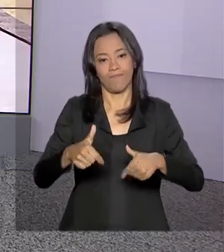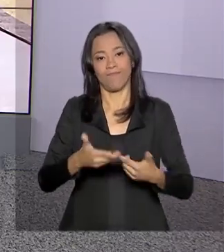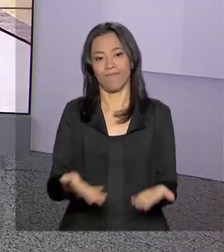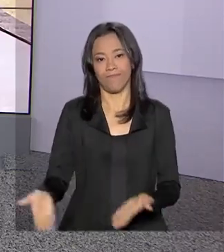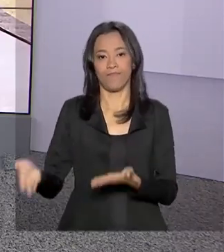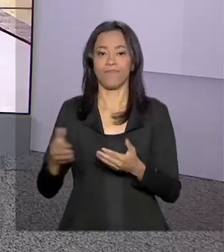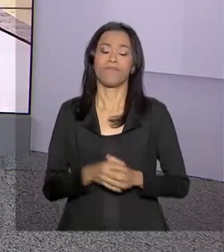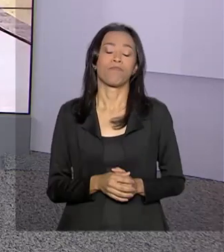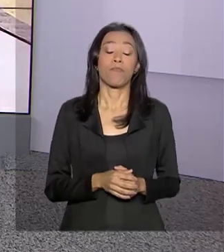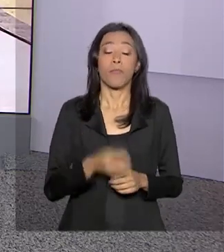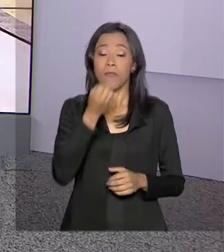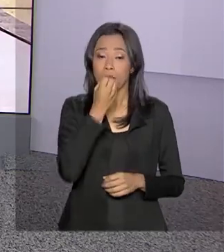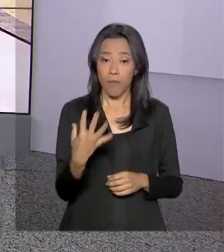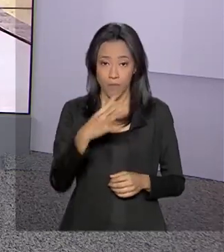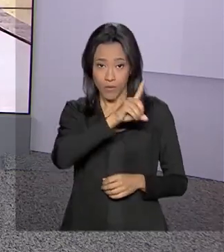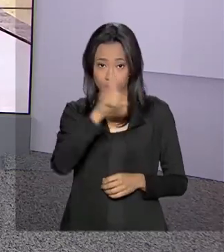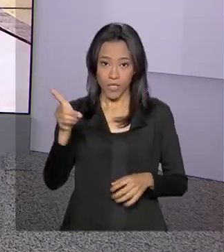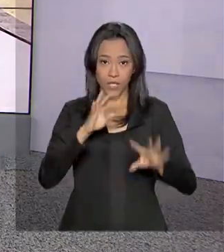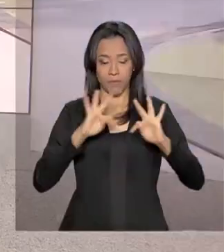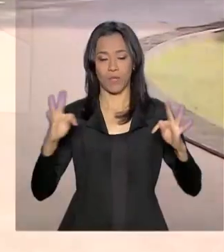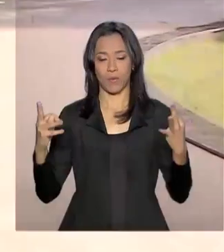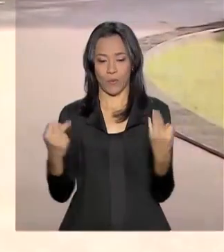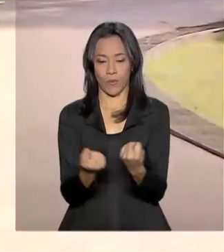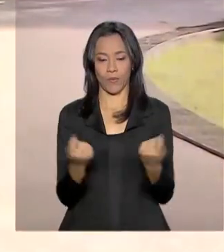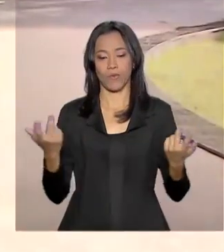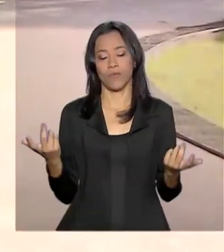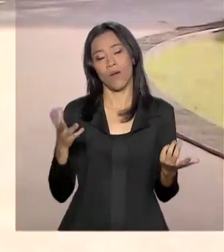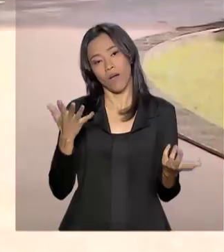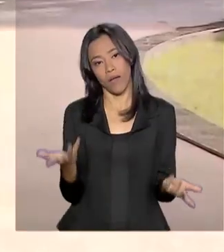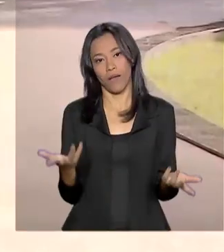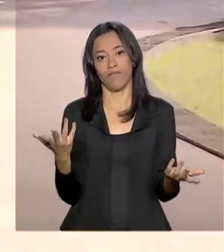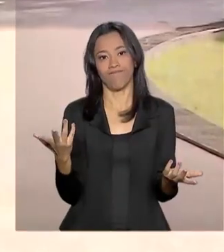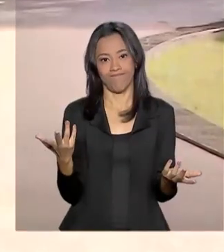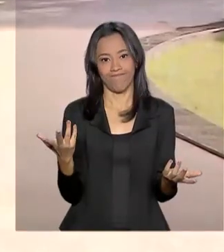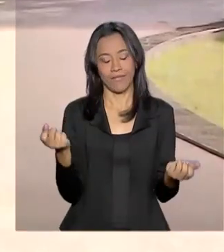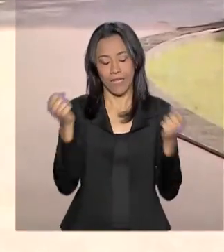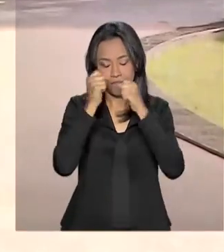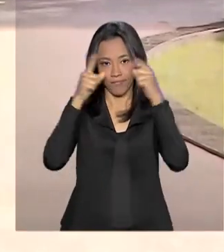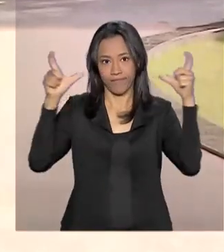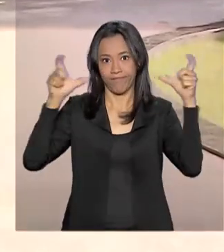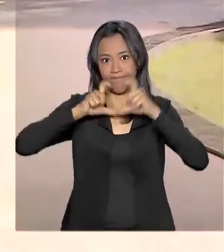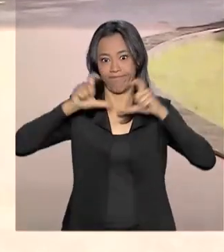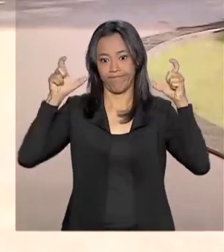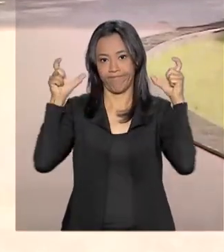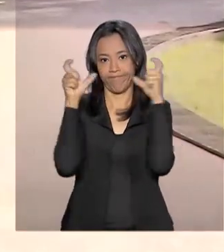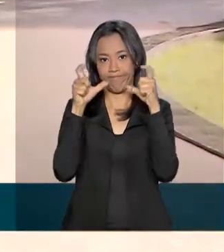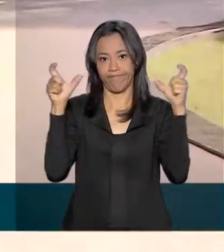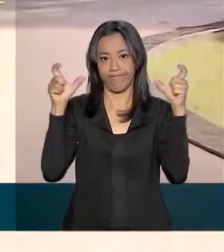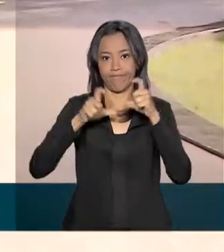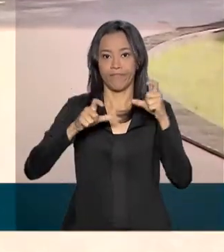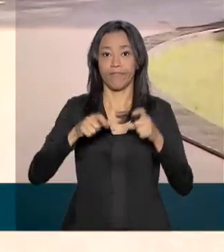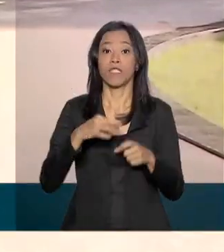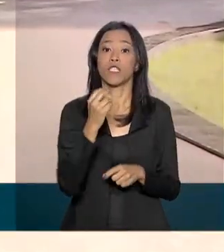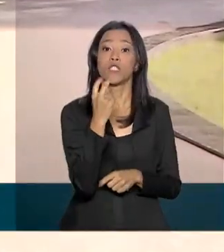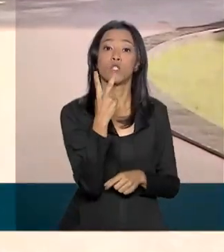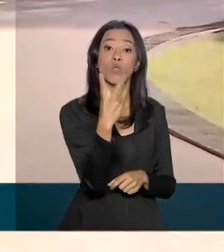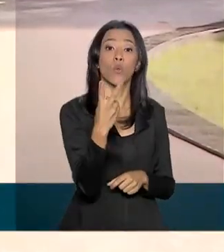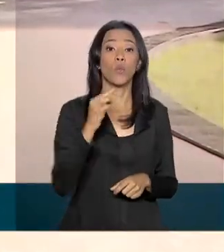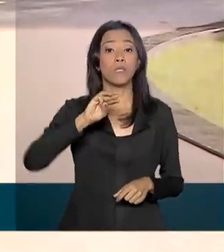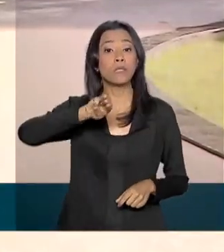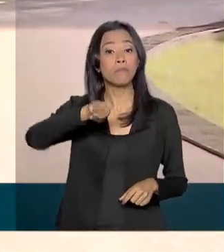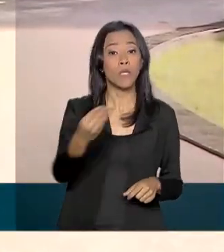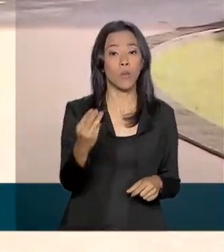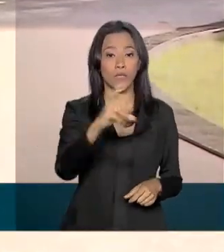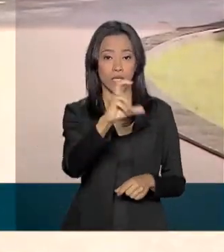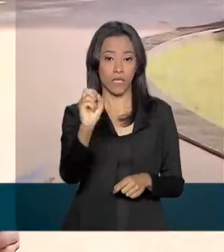Bom dia, Carla, para você. Bom dia para todo mundo. Olha, a situação é alarmante. O Brasil tem 2,5 milhões de crianças